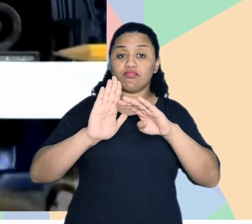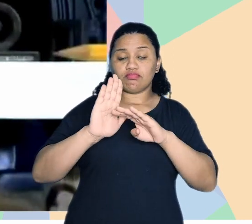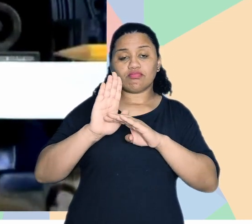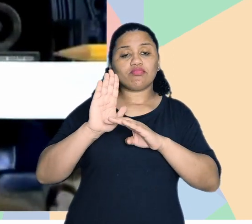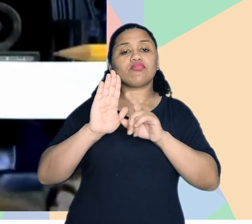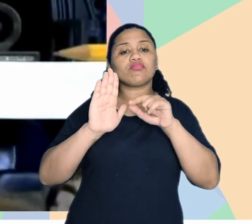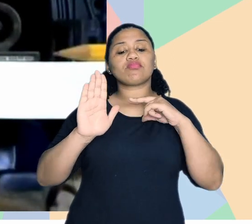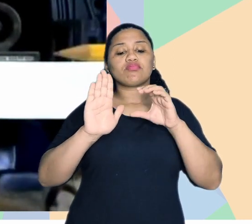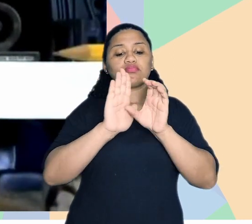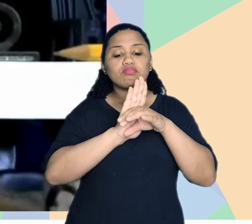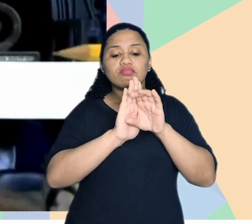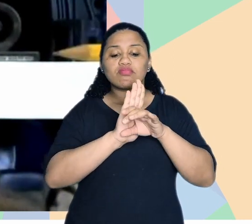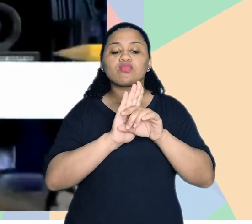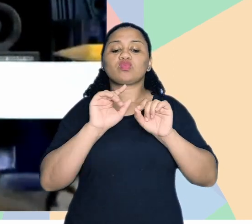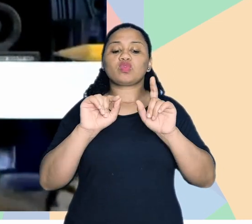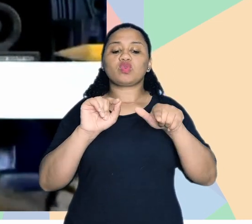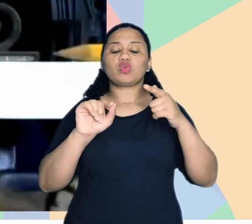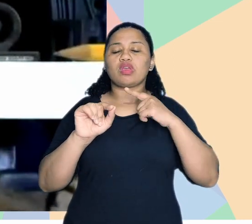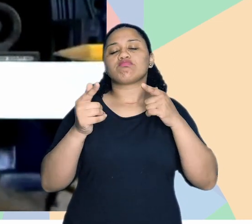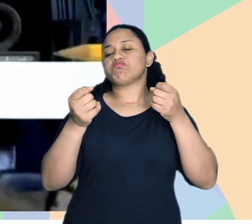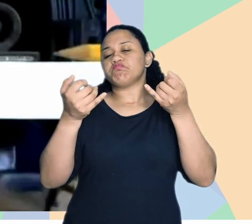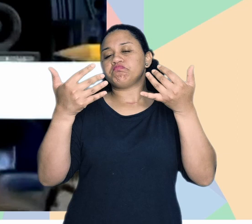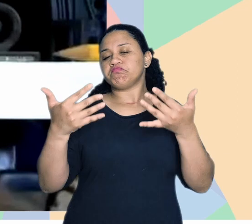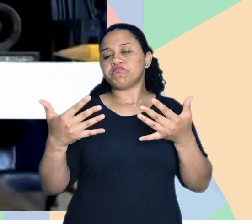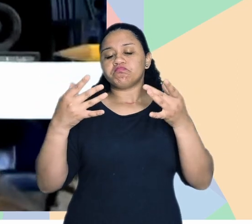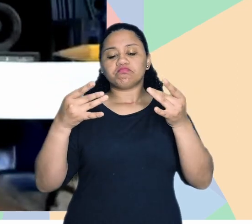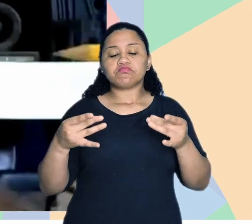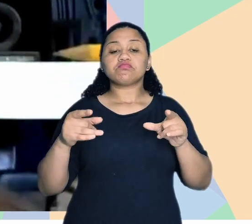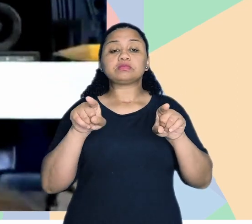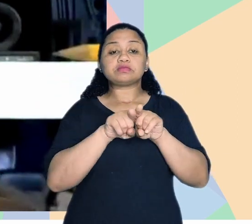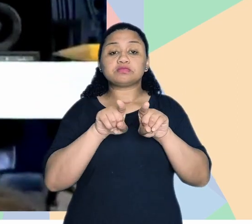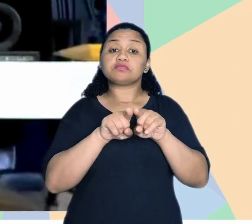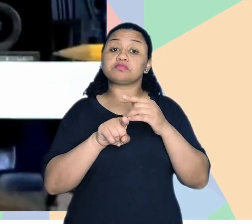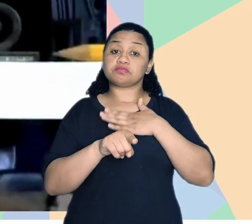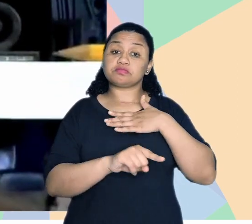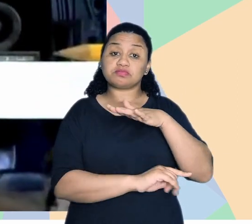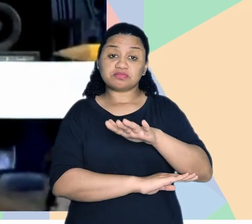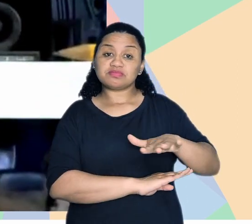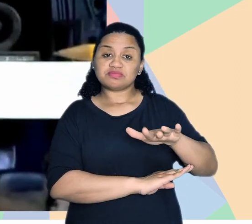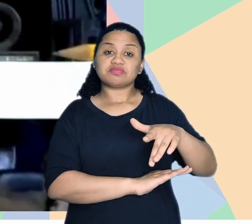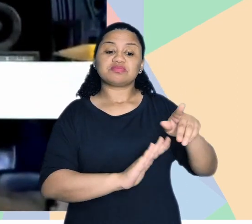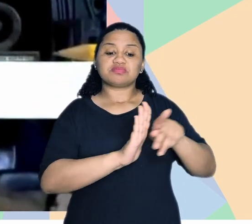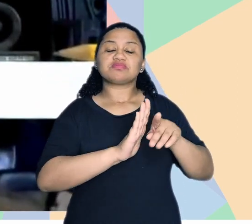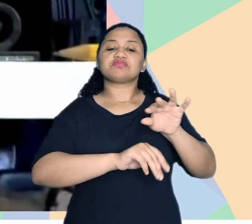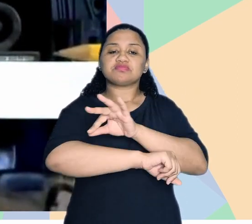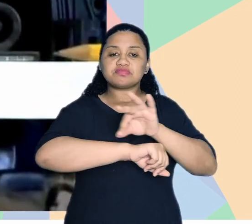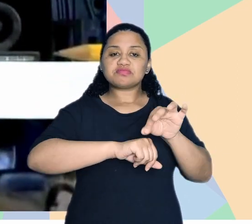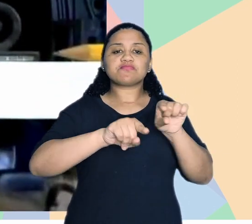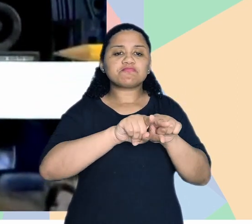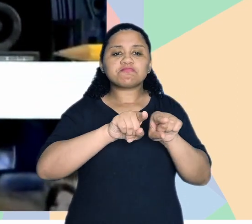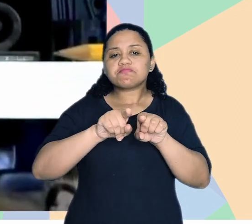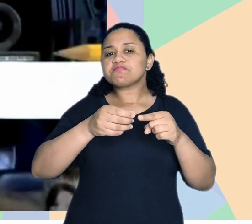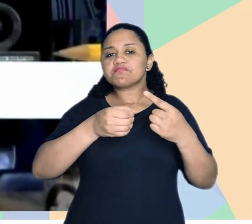né? Bastante ampla, assim, e bastante, mim, a área, né? Que é arquitetura e urbanismo.